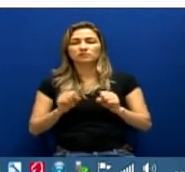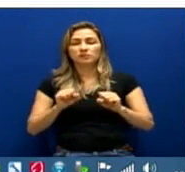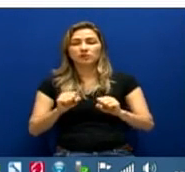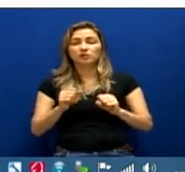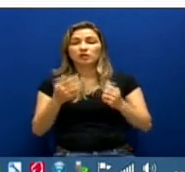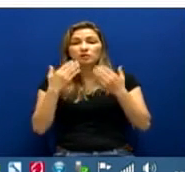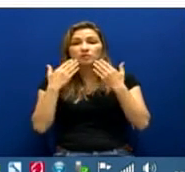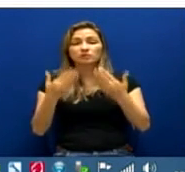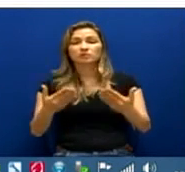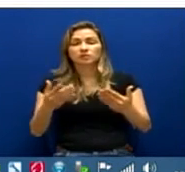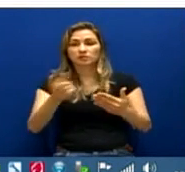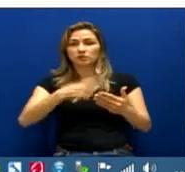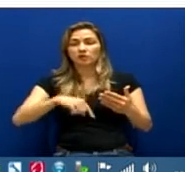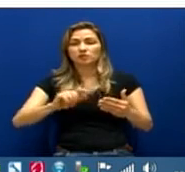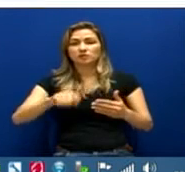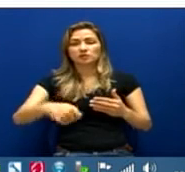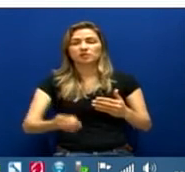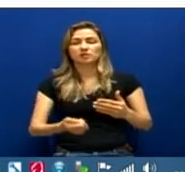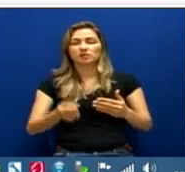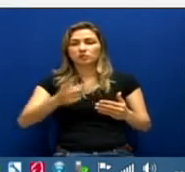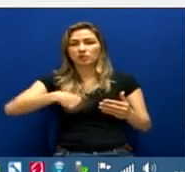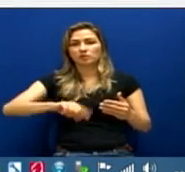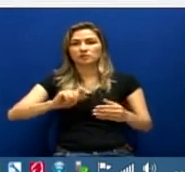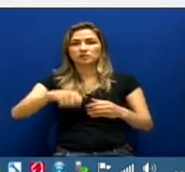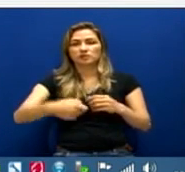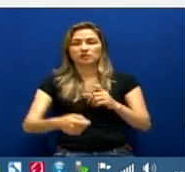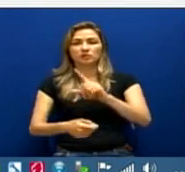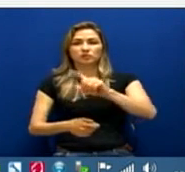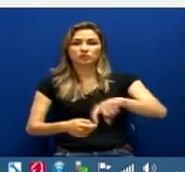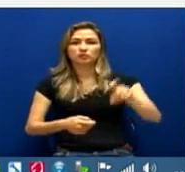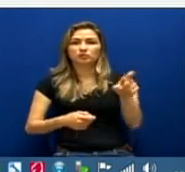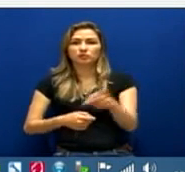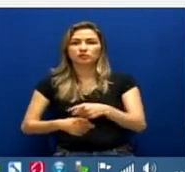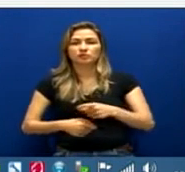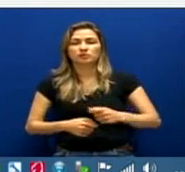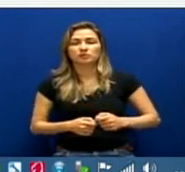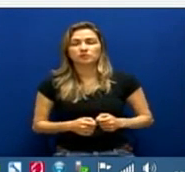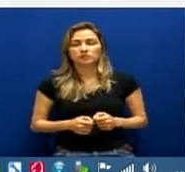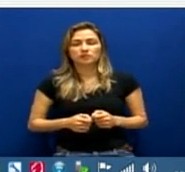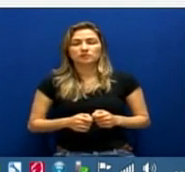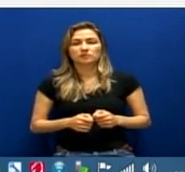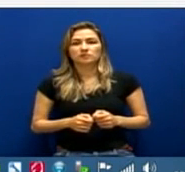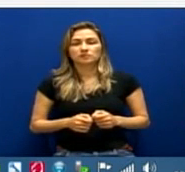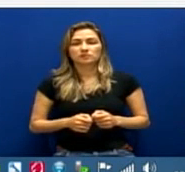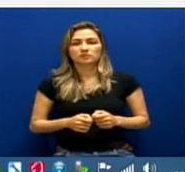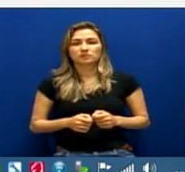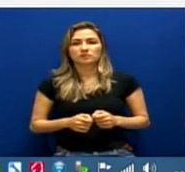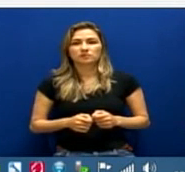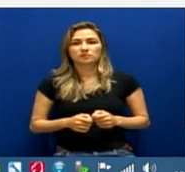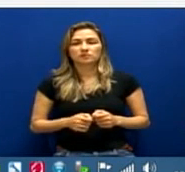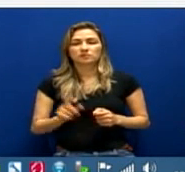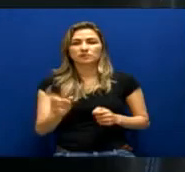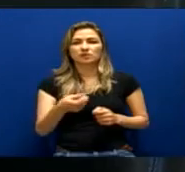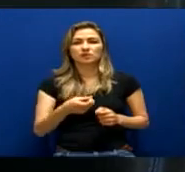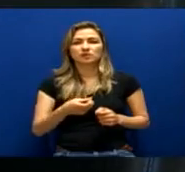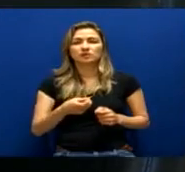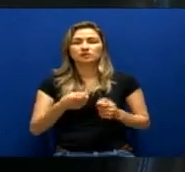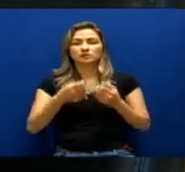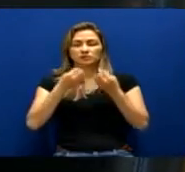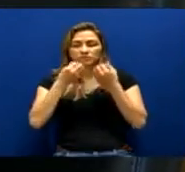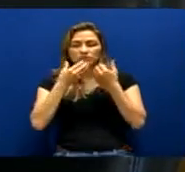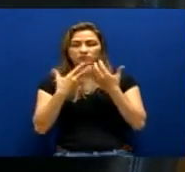Somos X, resistência pelo Facebook. Muito obrigada. De nada. Nós que agradecemos a participação da senhora aqui. Obrigado.